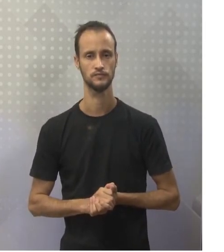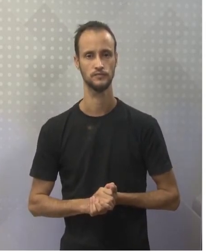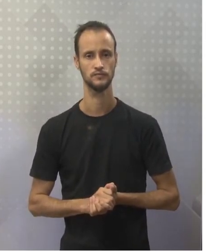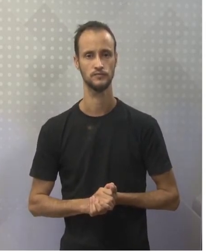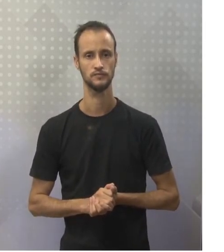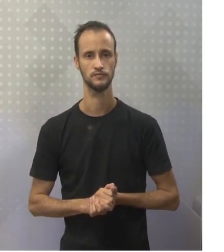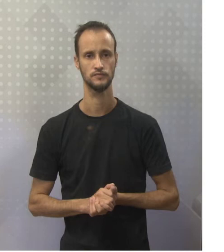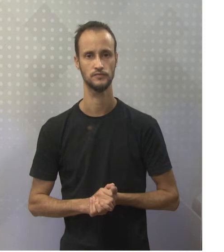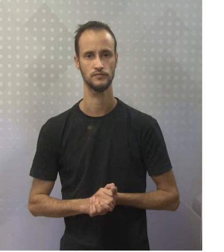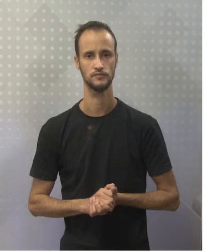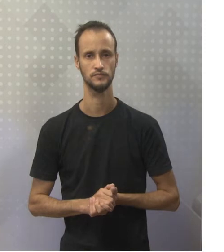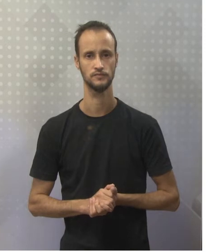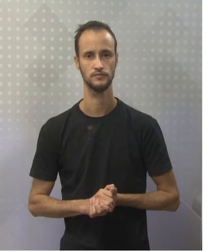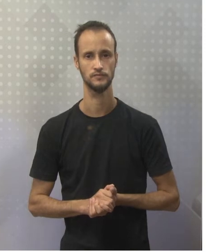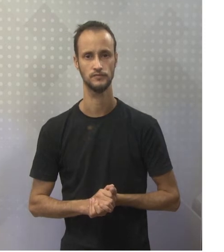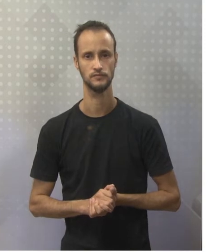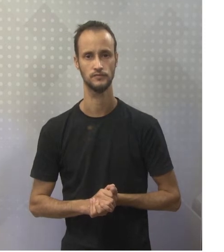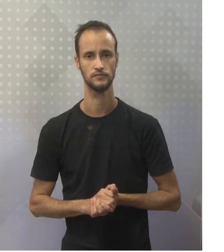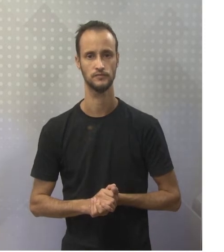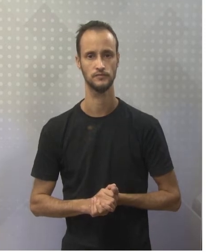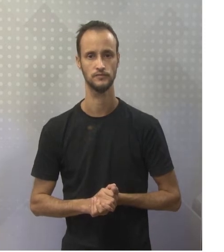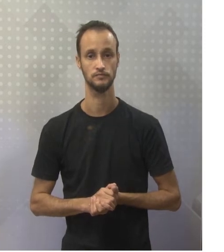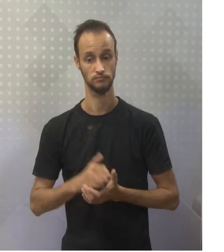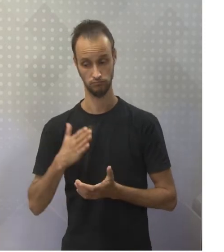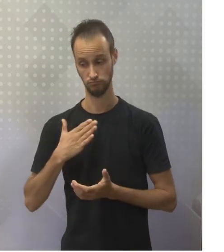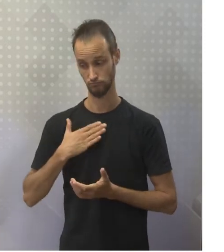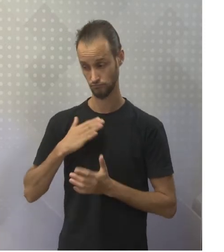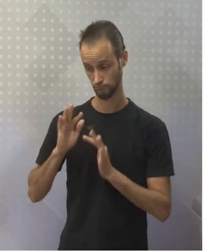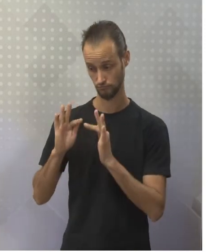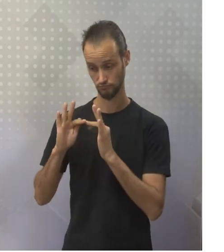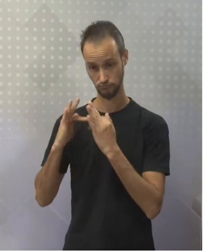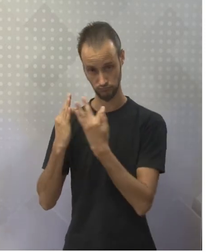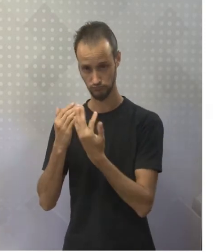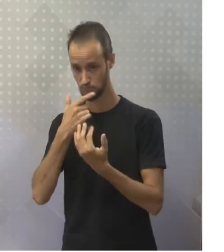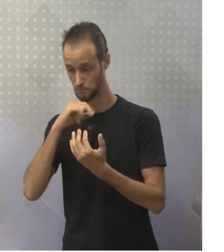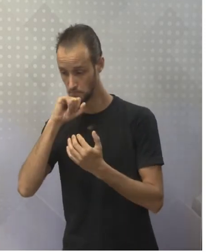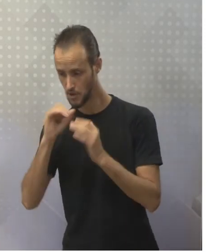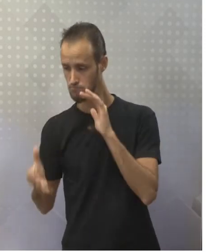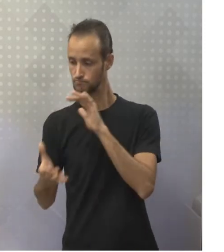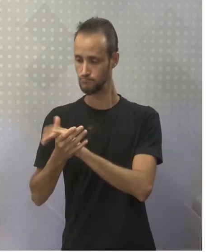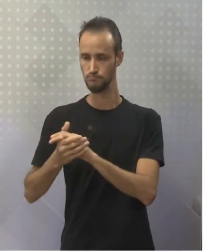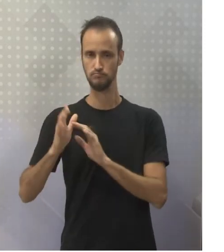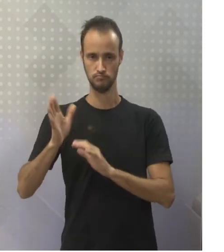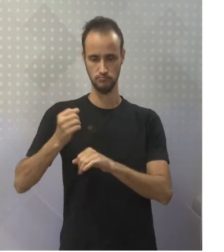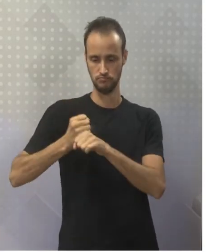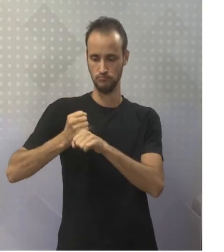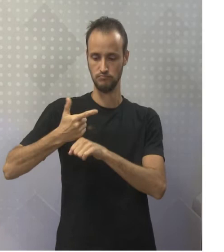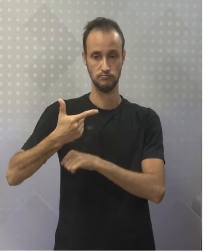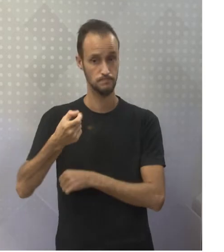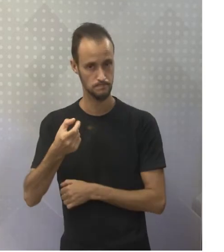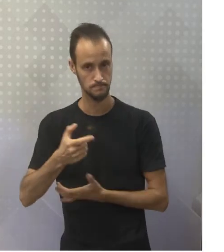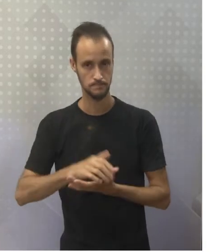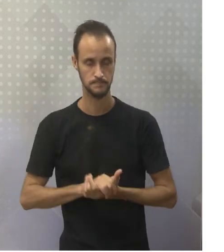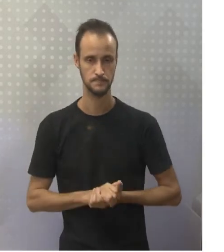for twenty years. Meus pais têm estado casados por vinte anos. É isso?